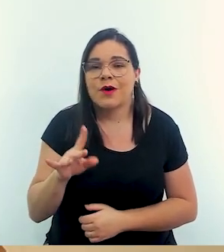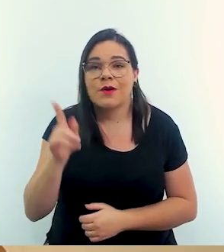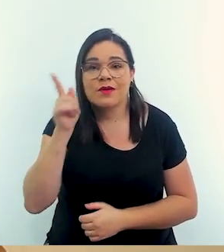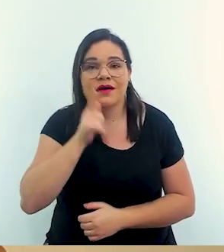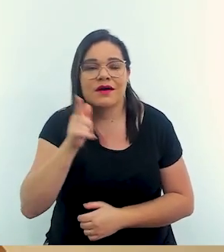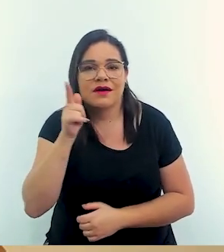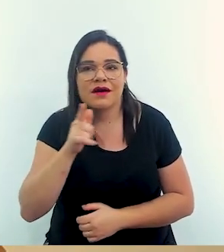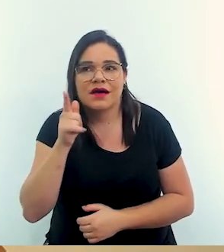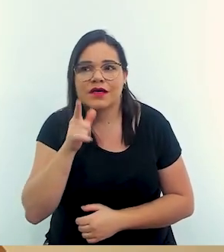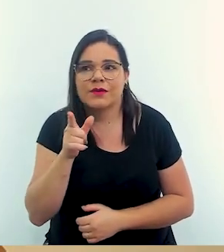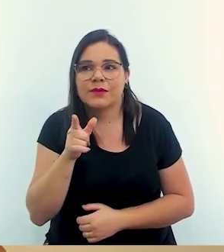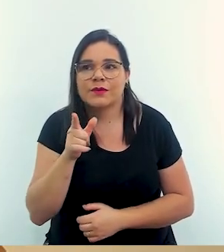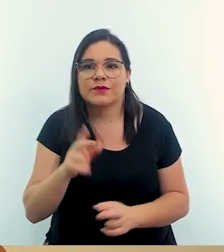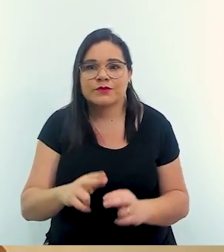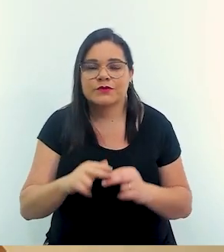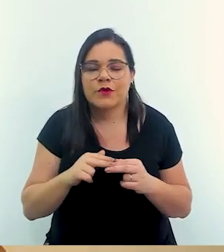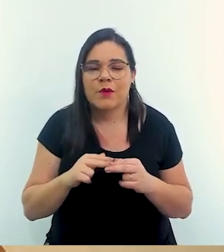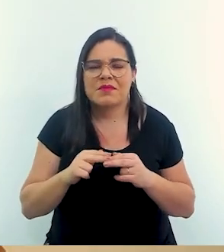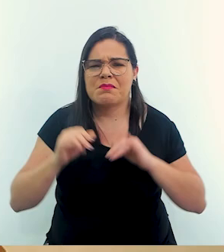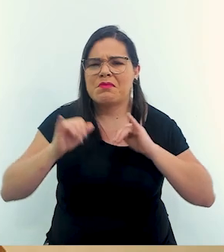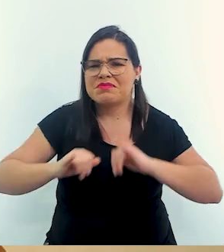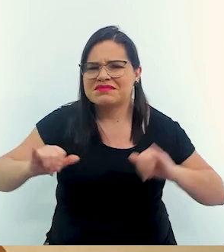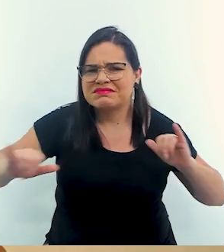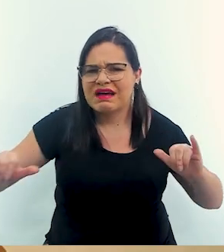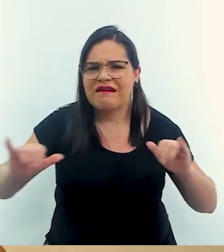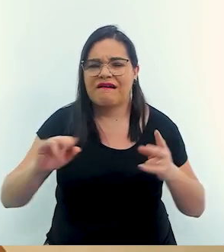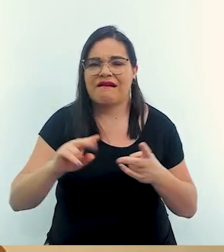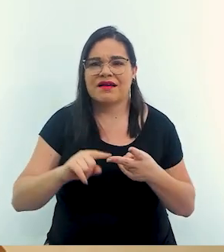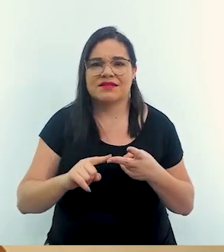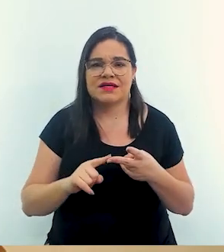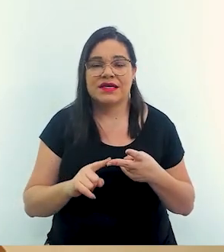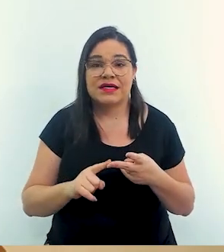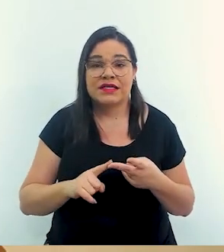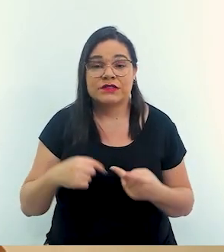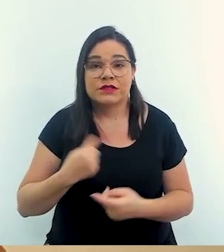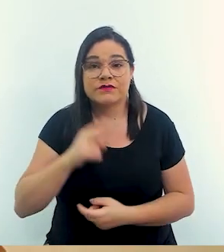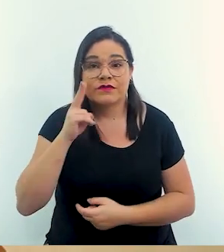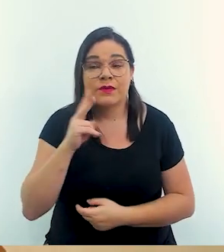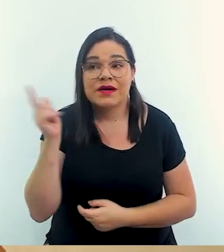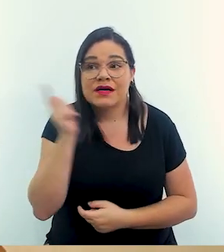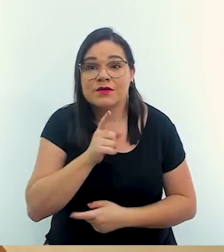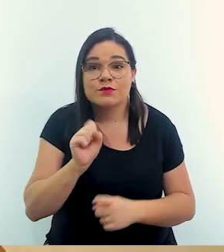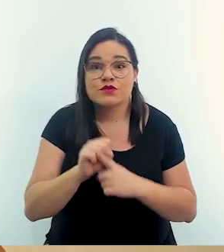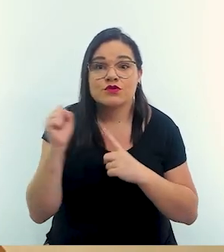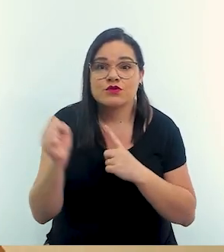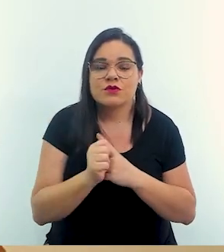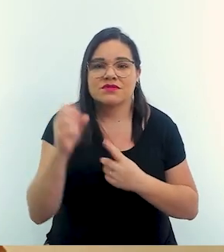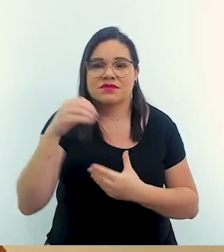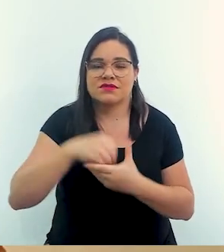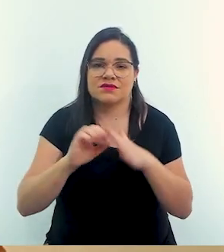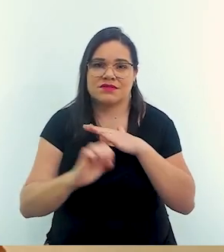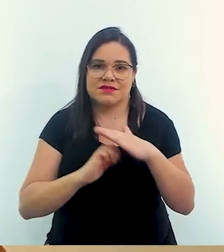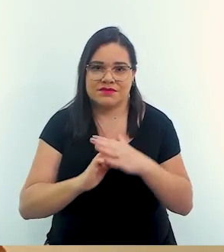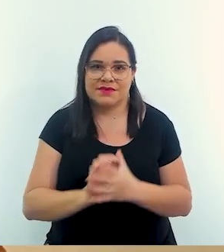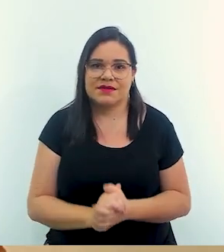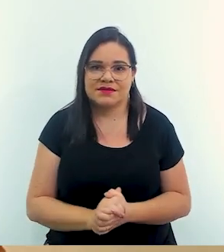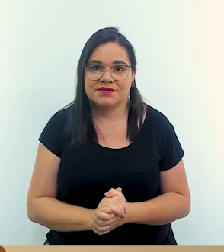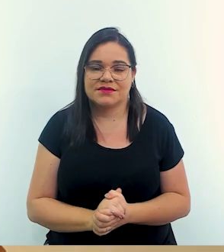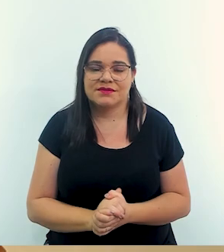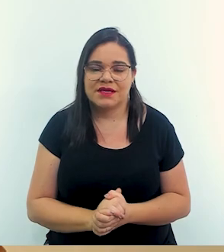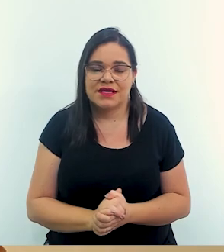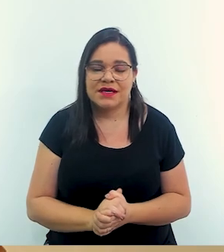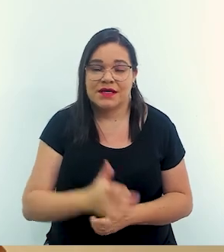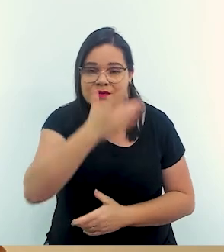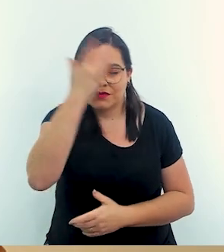ganho em questões de publicidade em questão a gente vê um ganho social dentro da empresa a